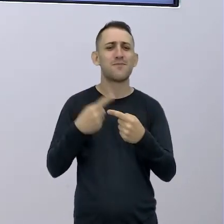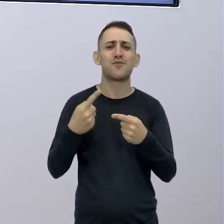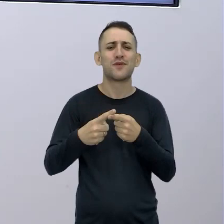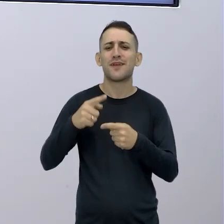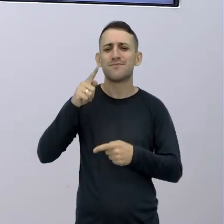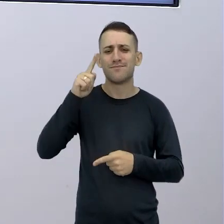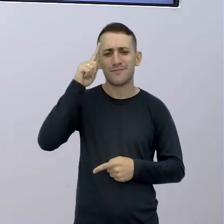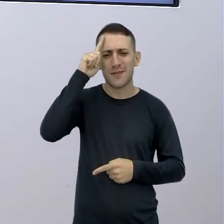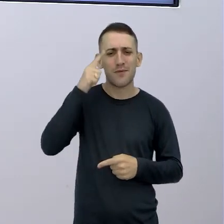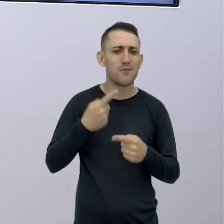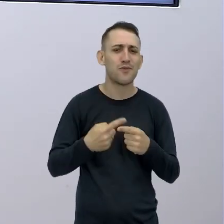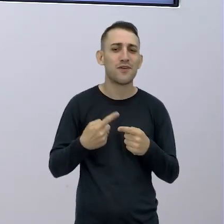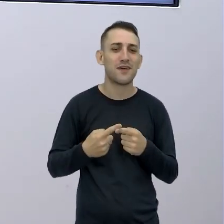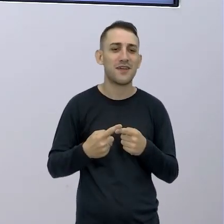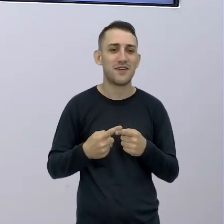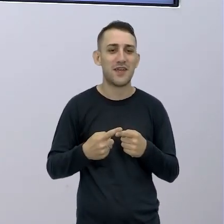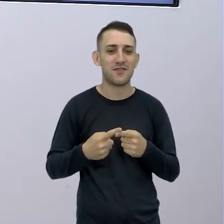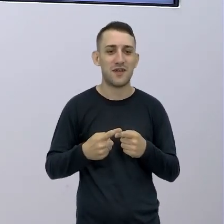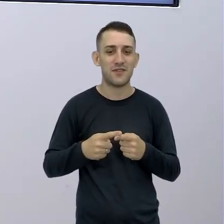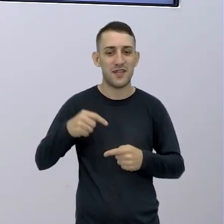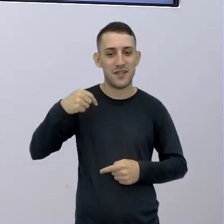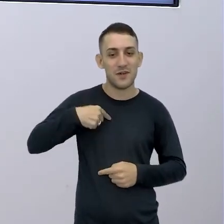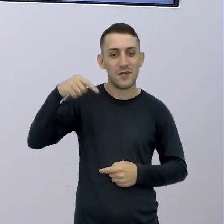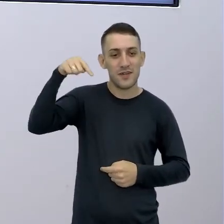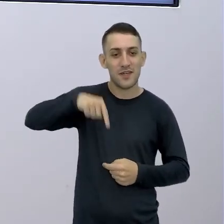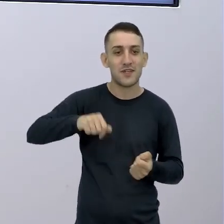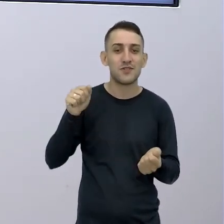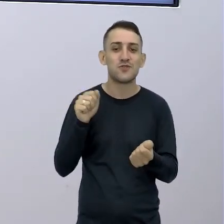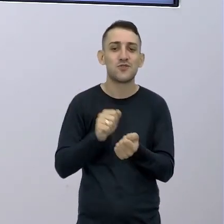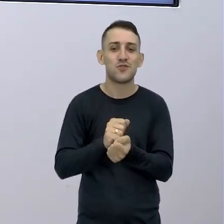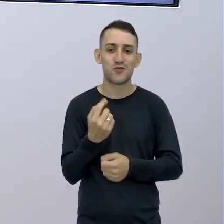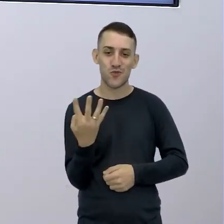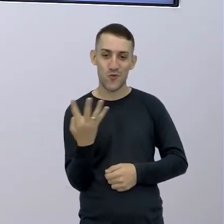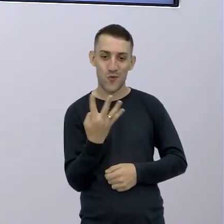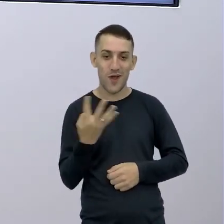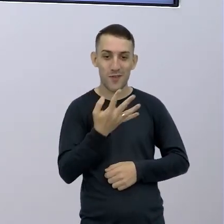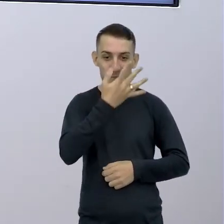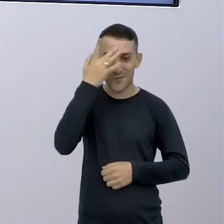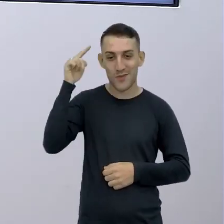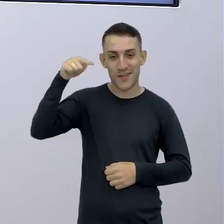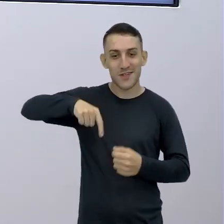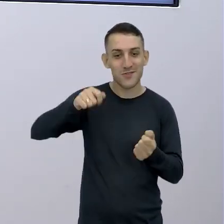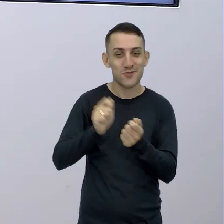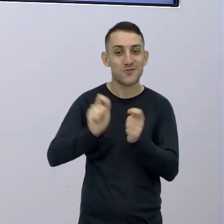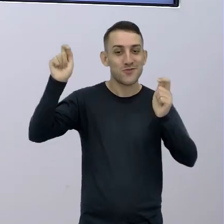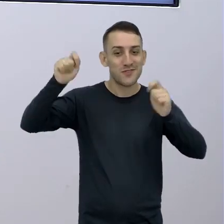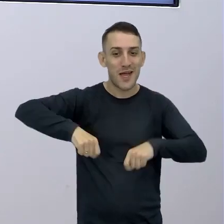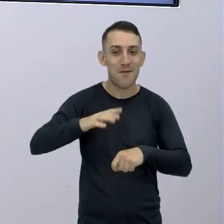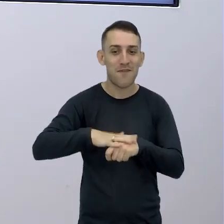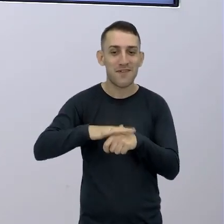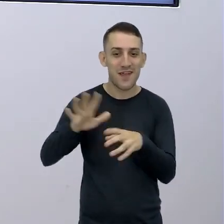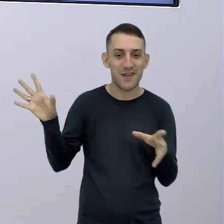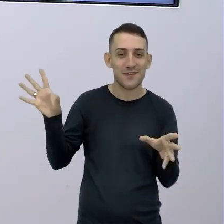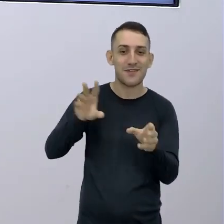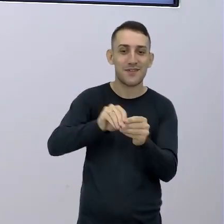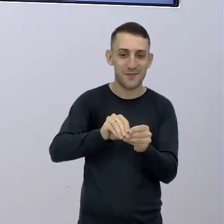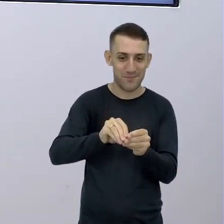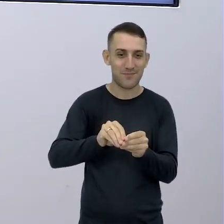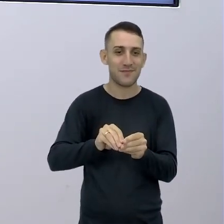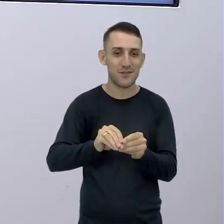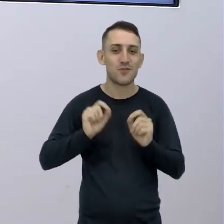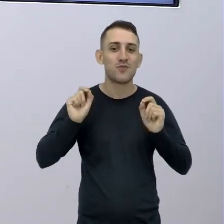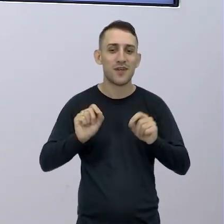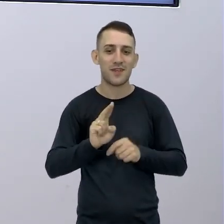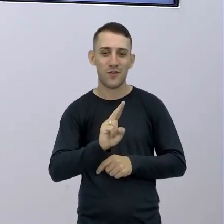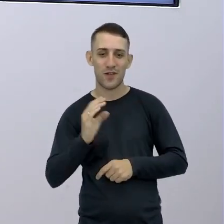a Giba é a aula show? Porque eu estou aqui, nosso quarteto fantástico Pra fazer uma sistematização da